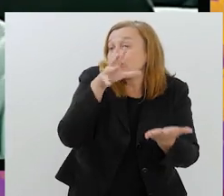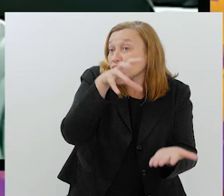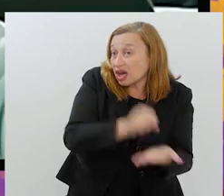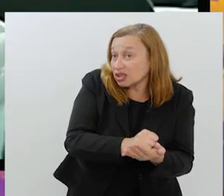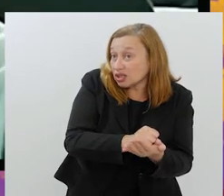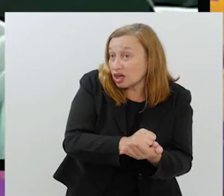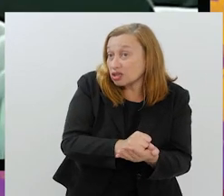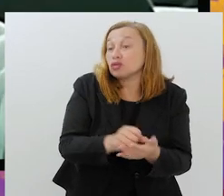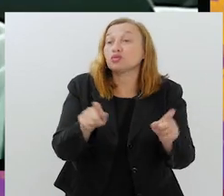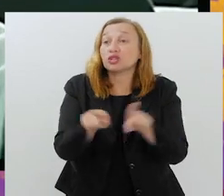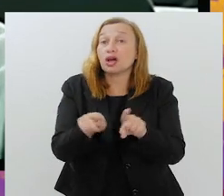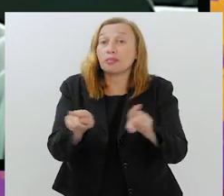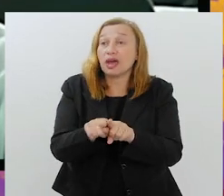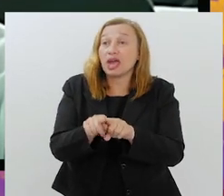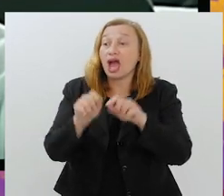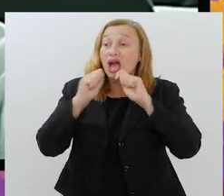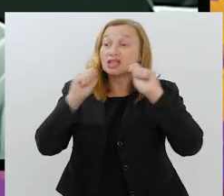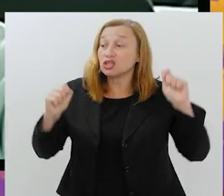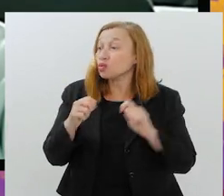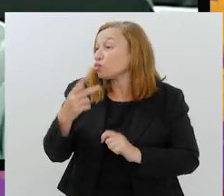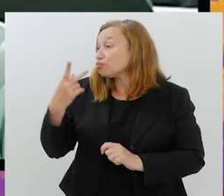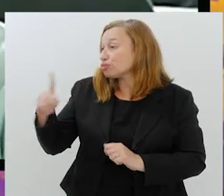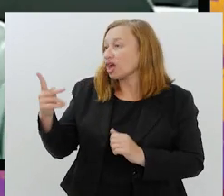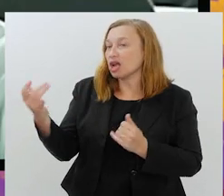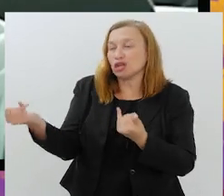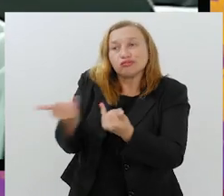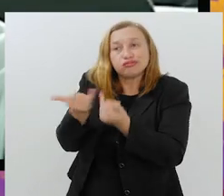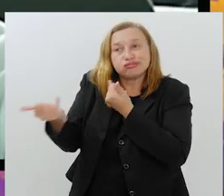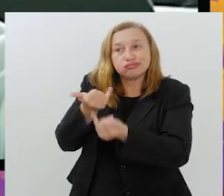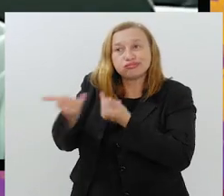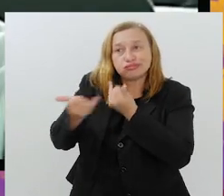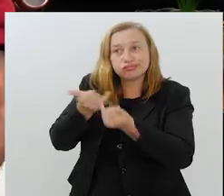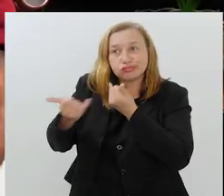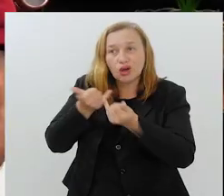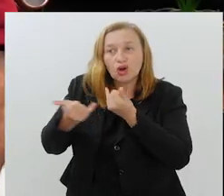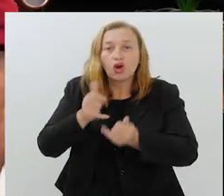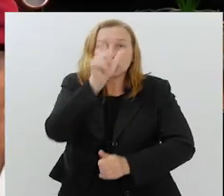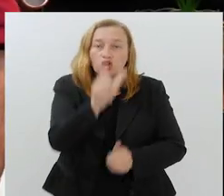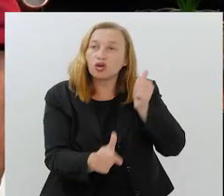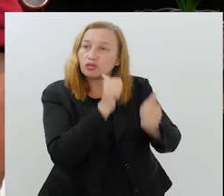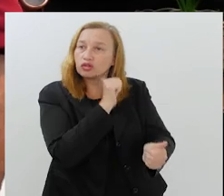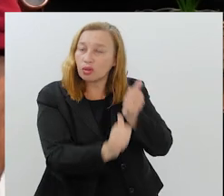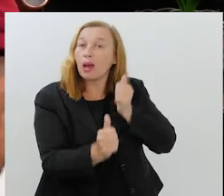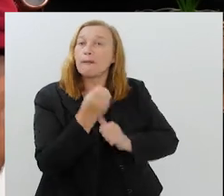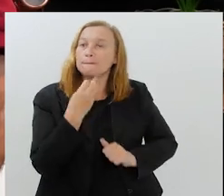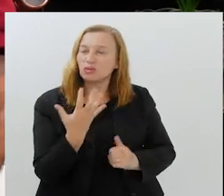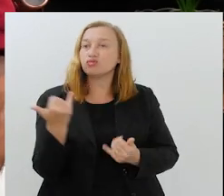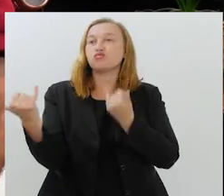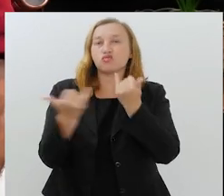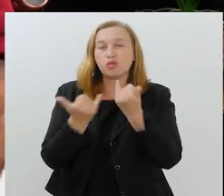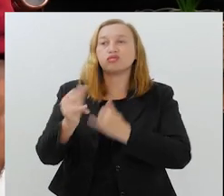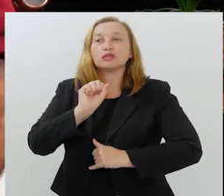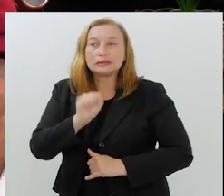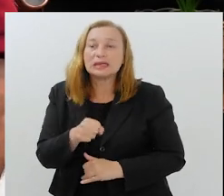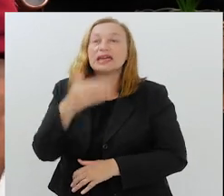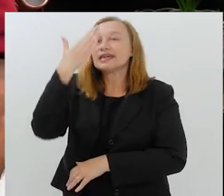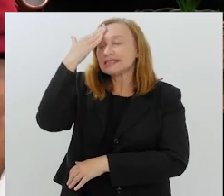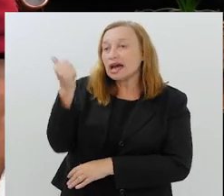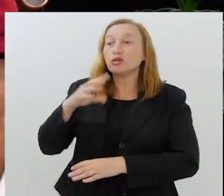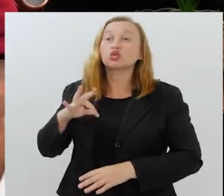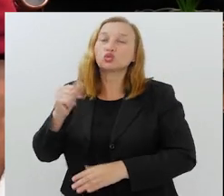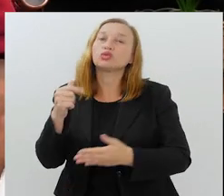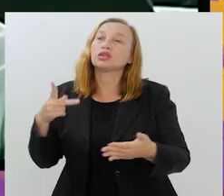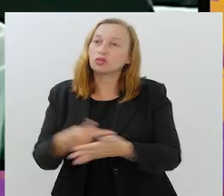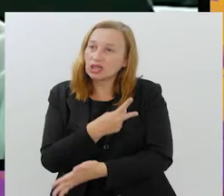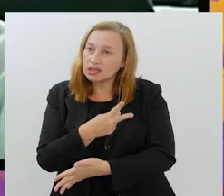cadastro, o próprio sessão de imprensa dele o municia de informações, o jogador de futebol hoje é bem informado. Então ele